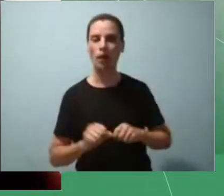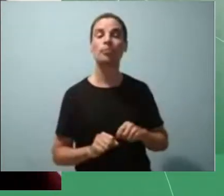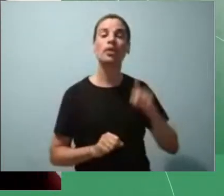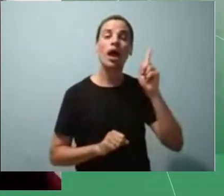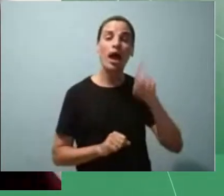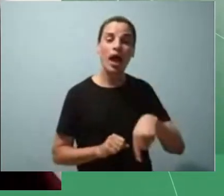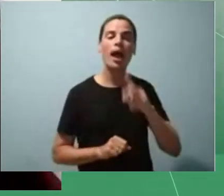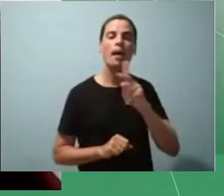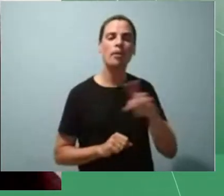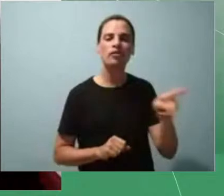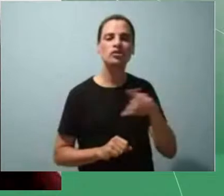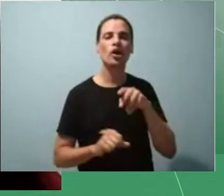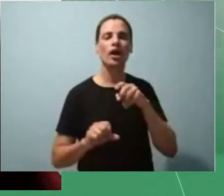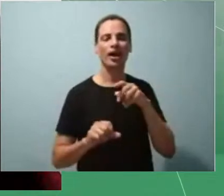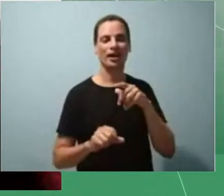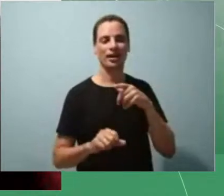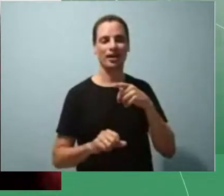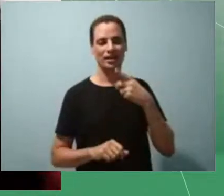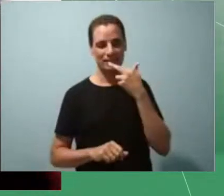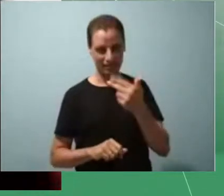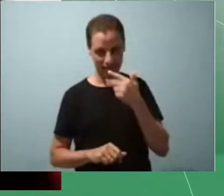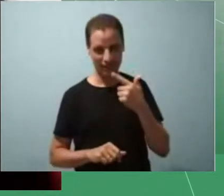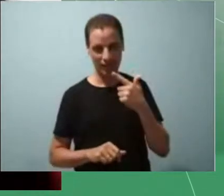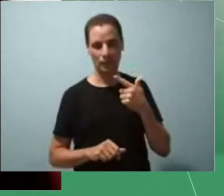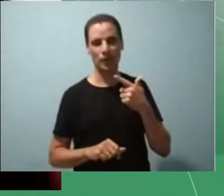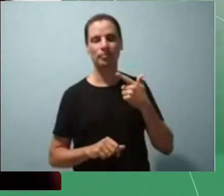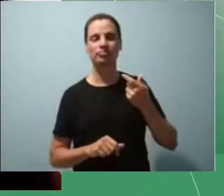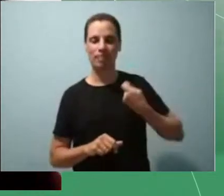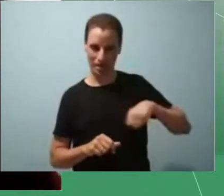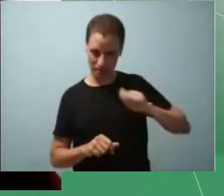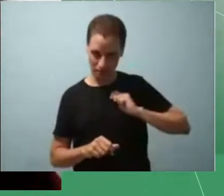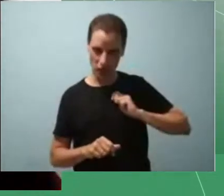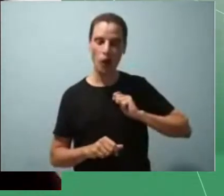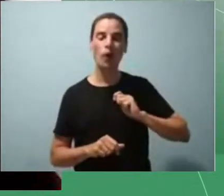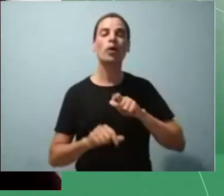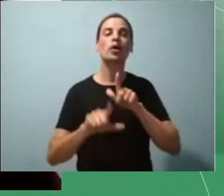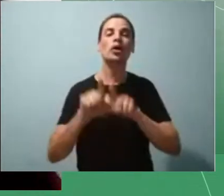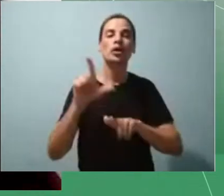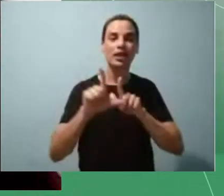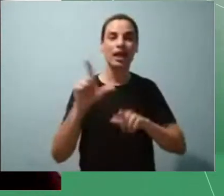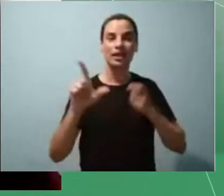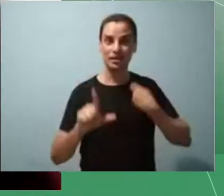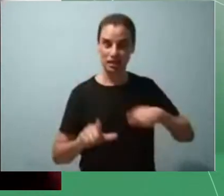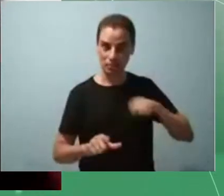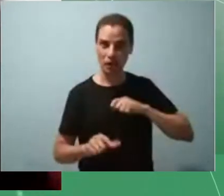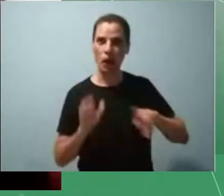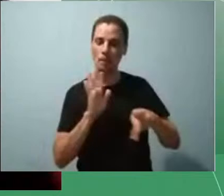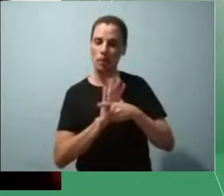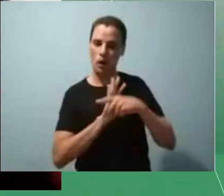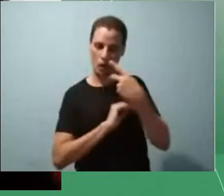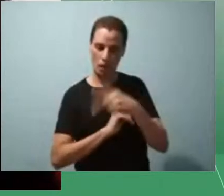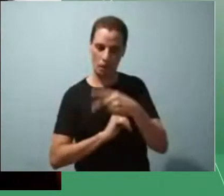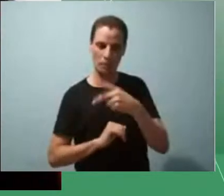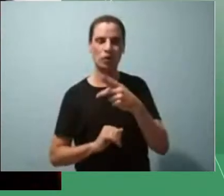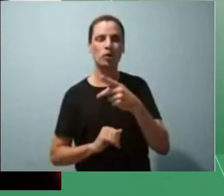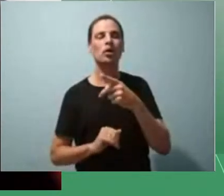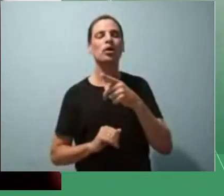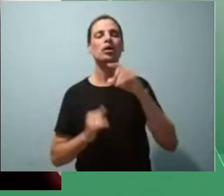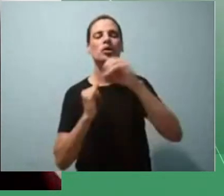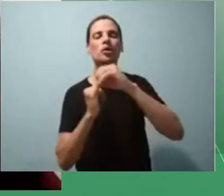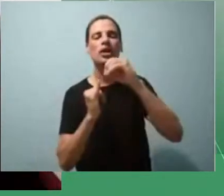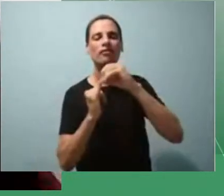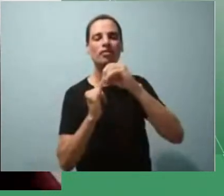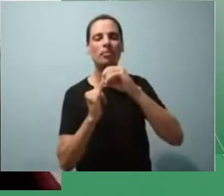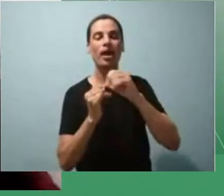Espanhola no curso de Licenciatura em Letra Espanhol do Instituto Federal de Brasília e Campos Ceilândia, e